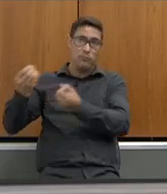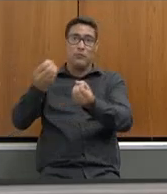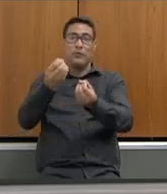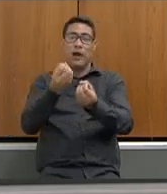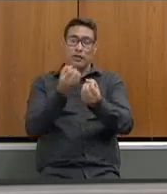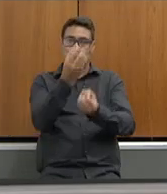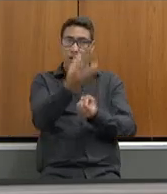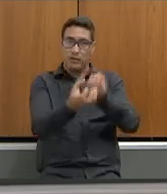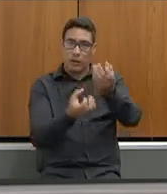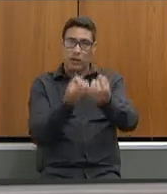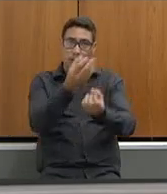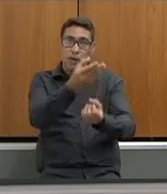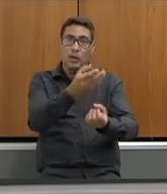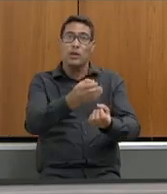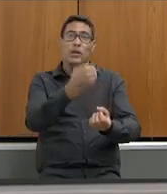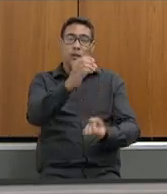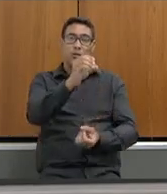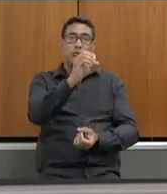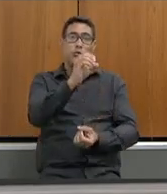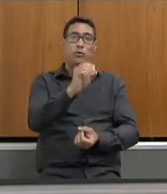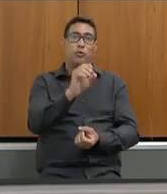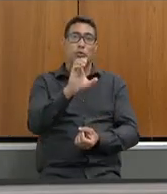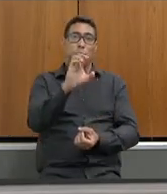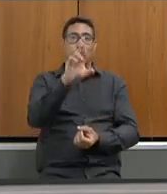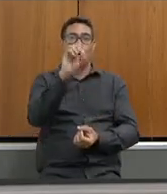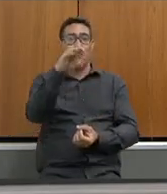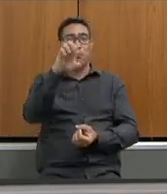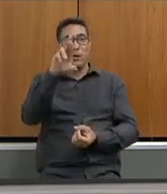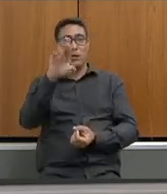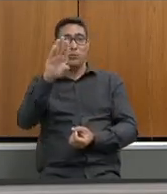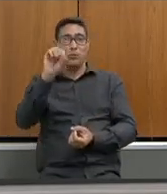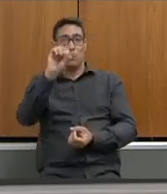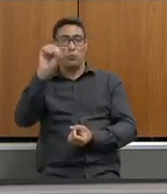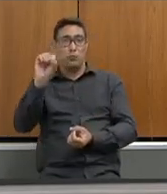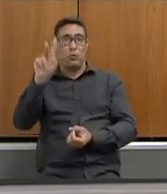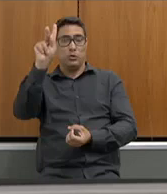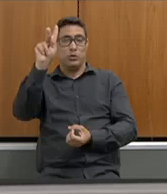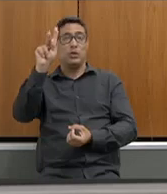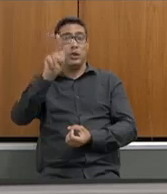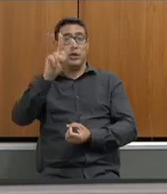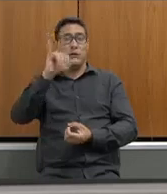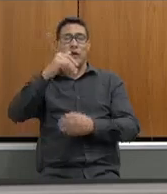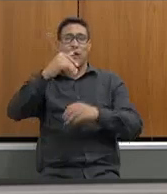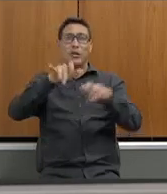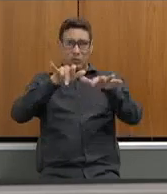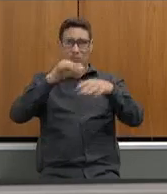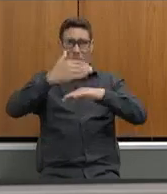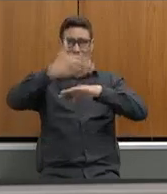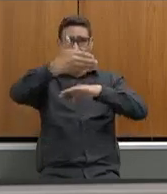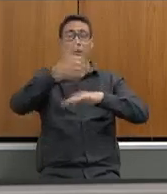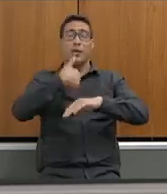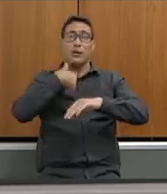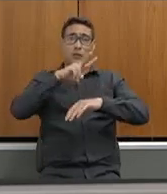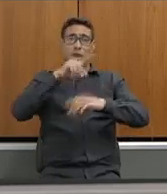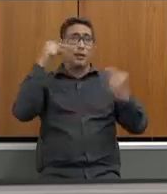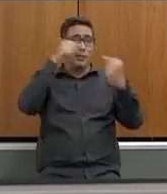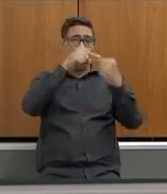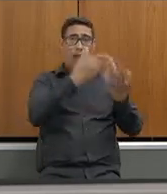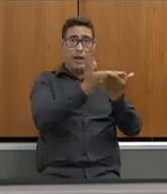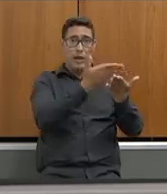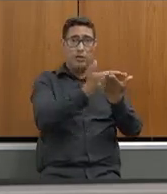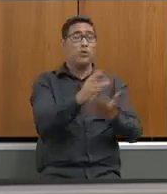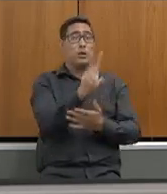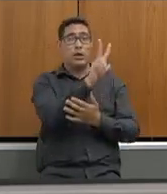e que esses cronibooks que serão entregues para que eles possam ter as aulas e também trabalhar estarão ligados